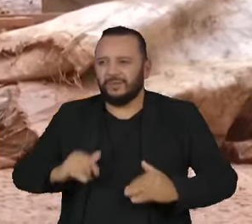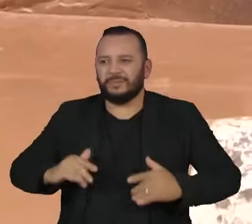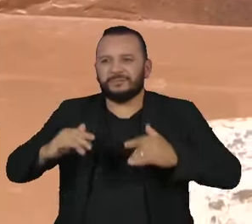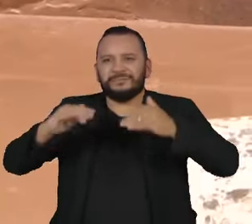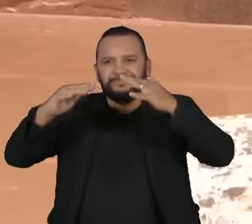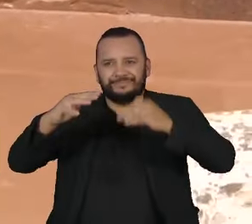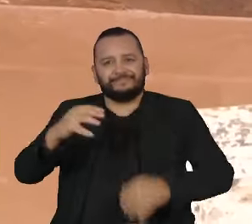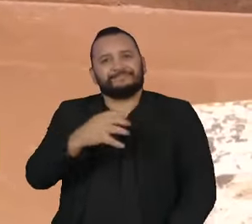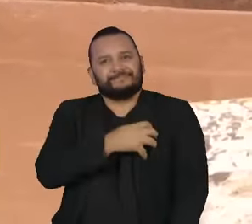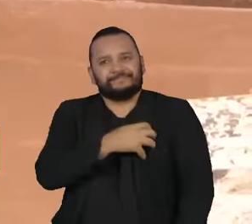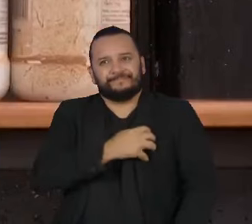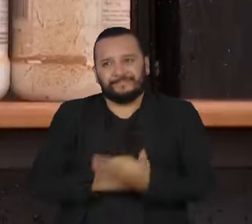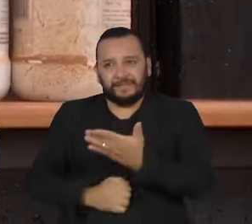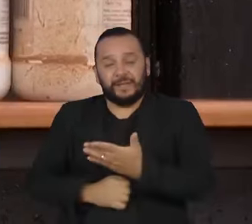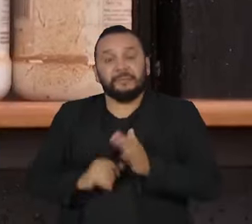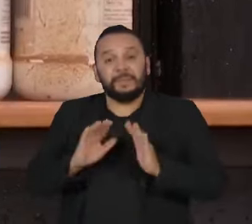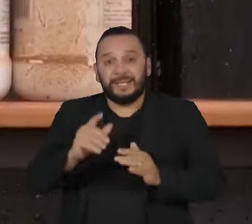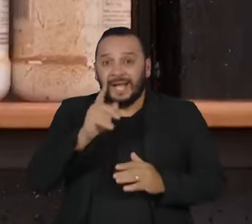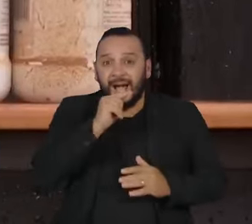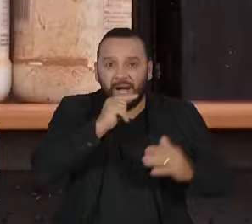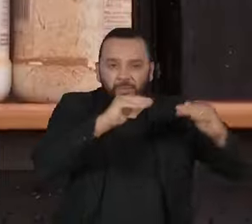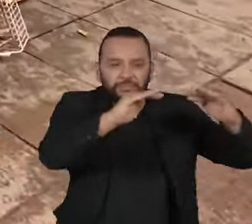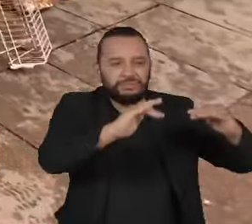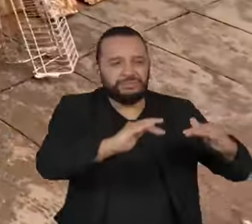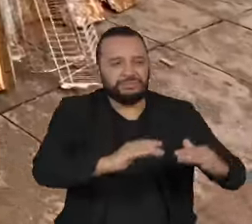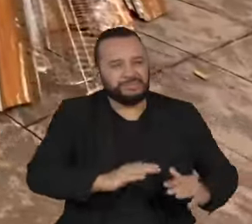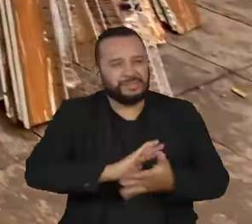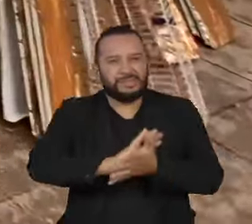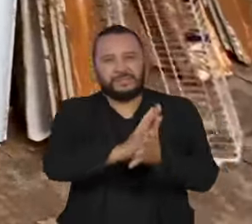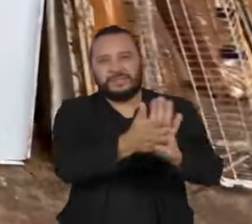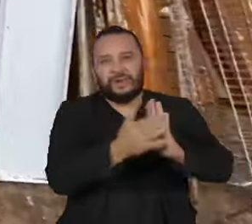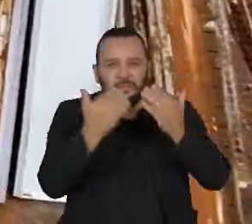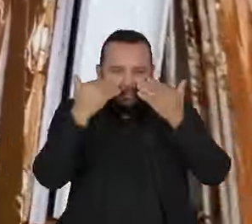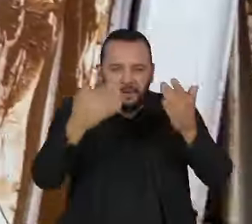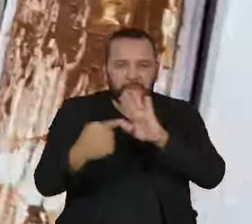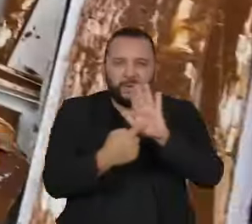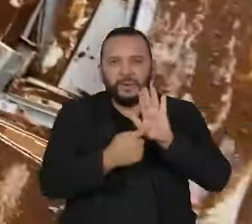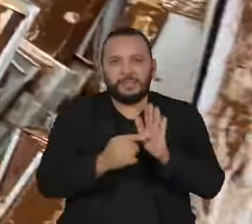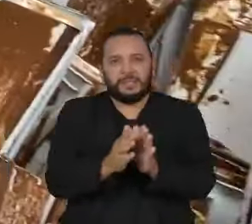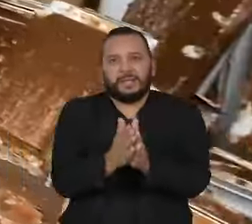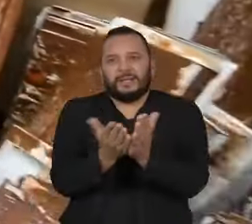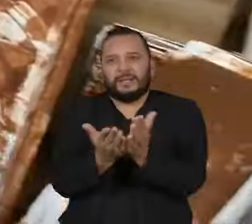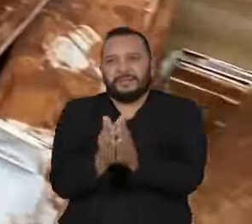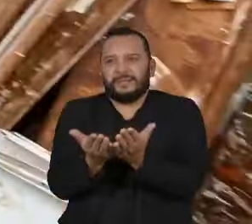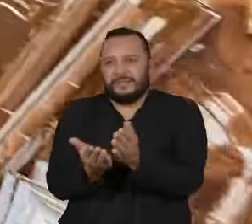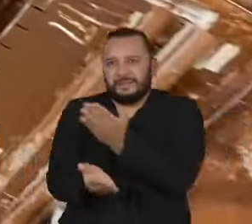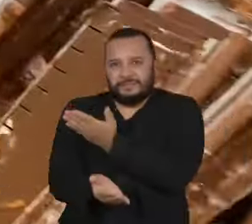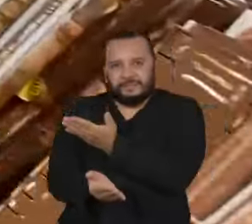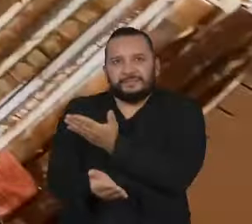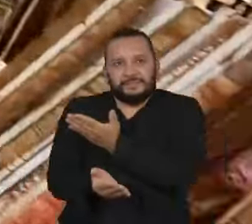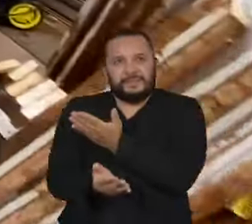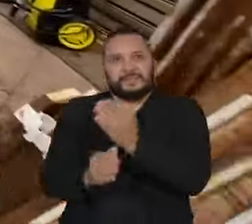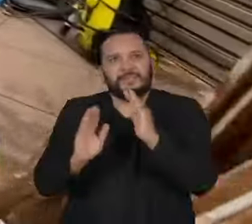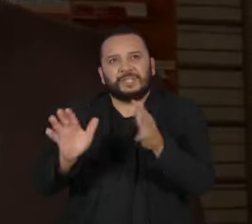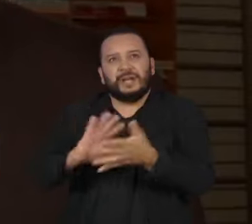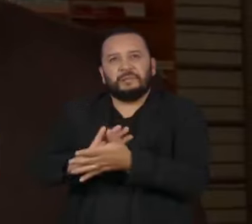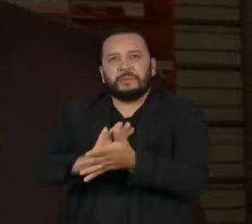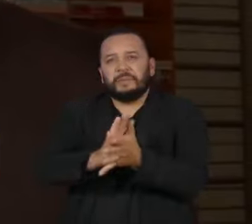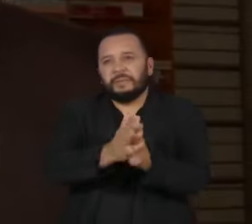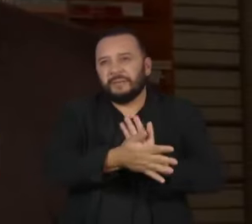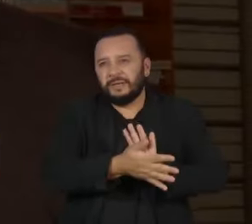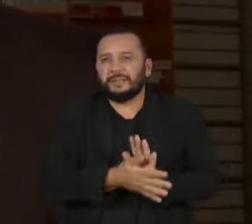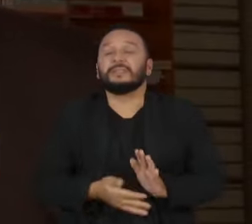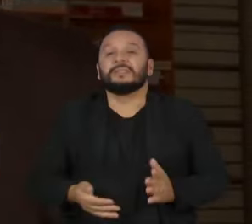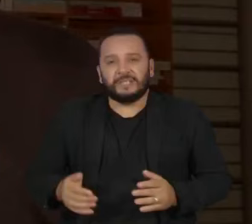regiões onde a água recua, a destruição se revela. Nesta livraria em Porto Alegre, as estantes se foram. A loja ficou alagada durante